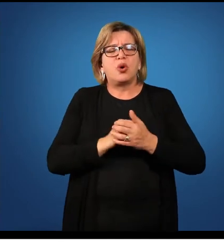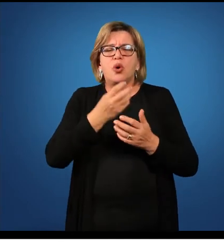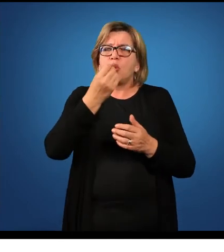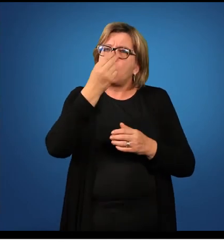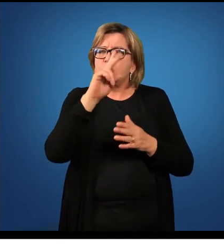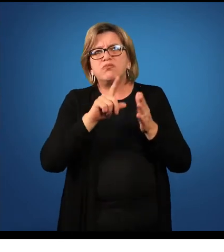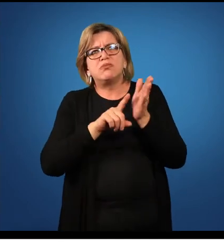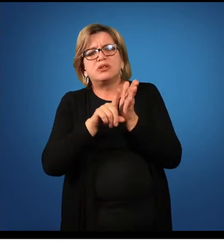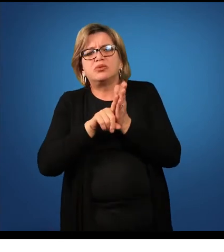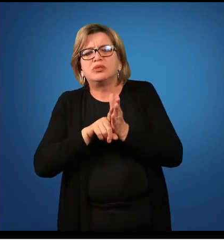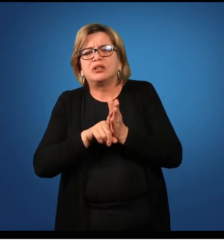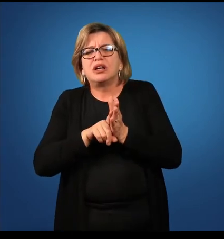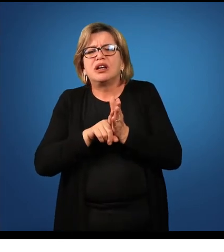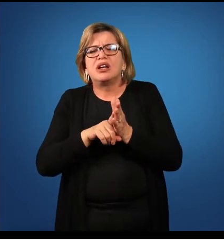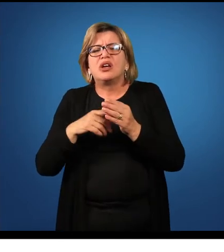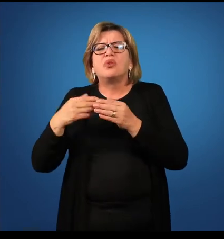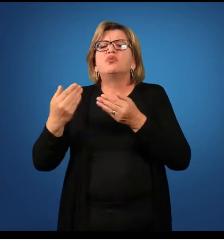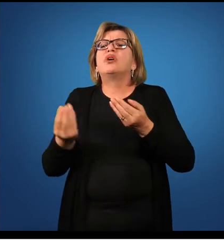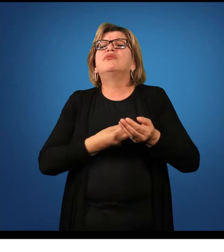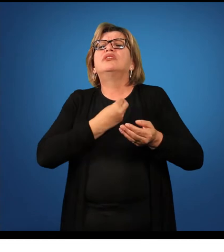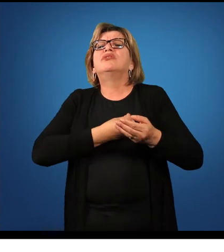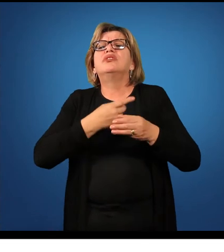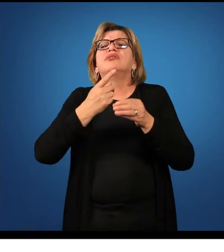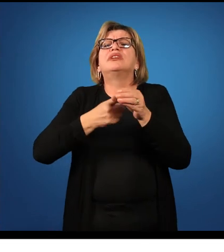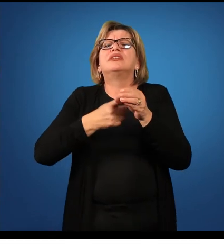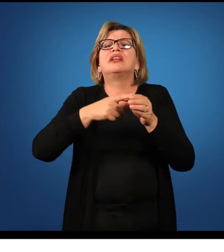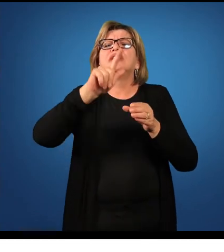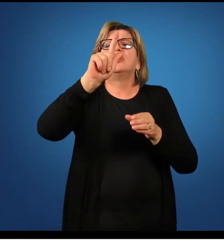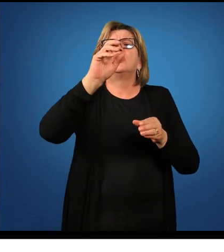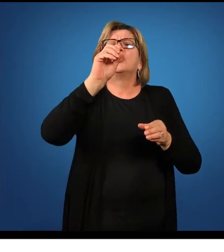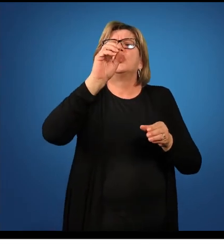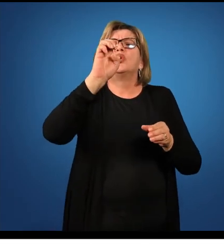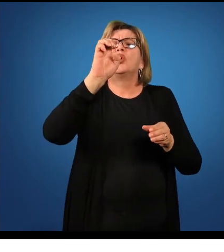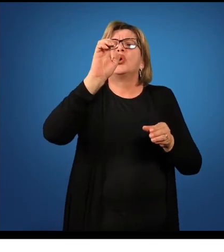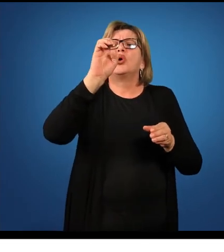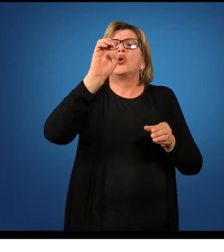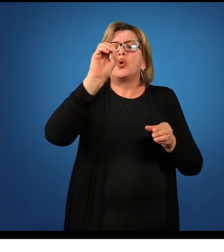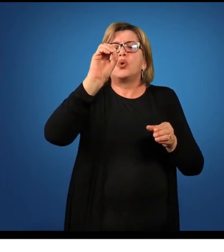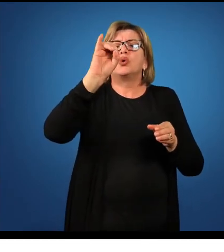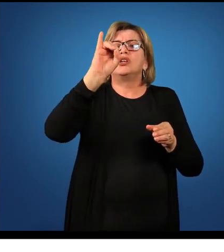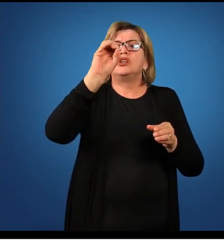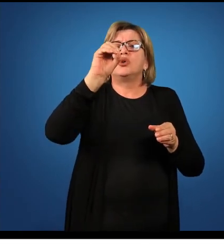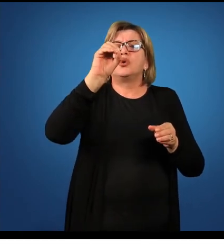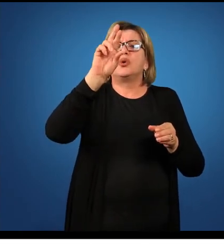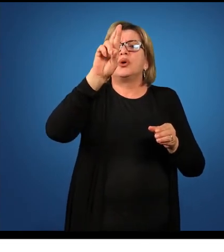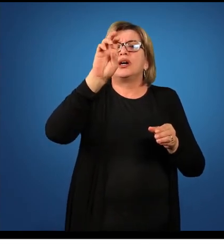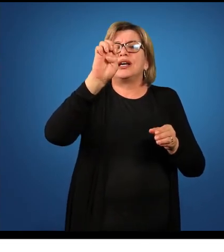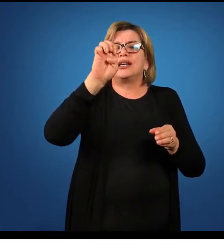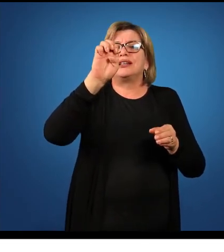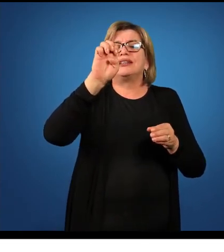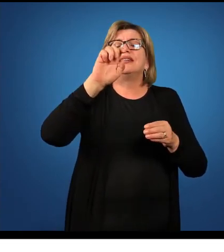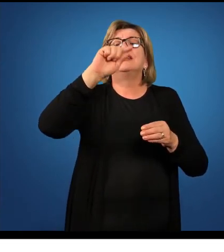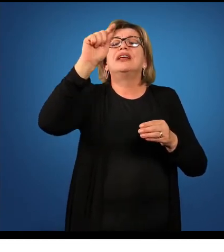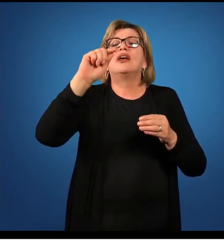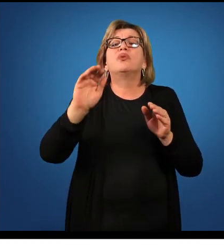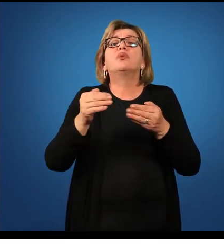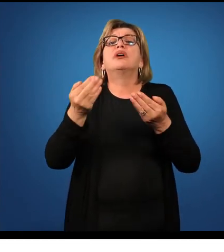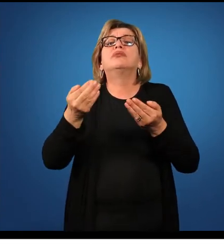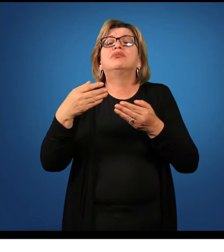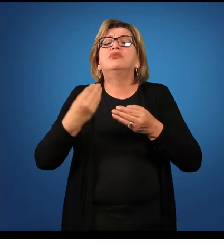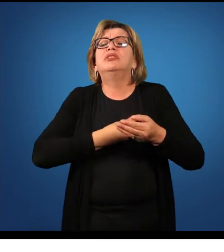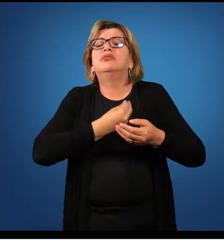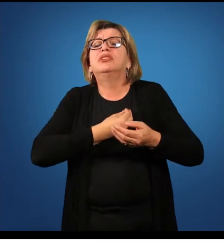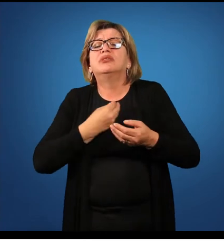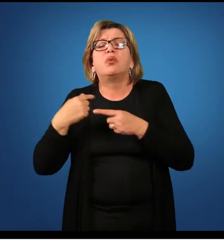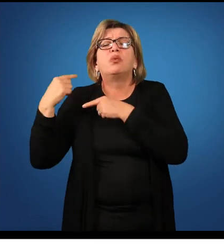em Goiô-Ere? Desde o ano 1900 e não sei o quê? Tudo isso adjunto adverbial de